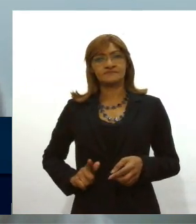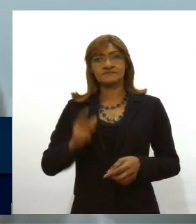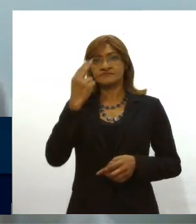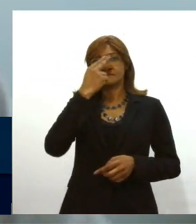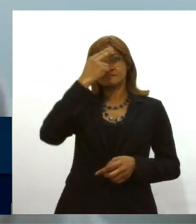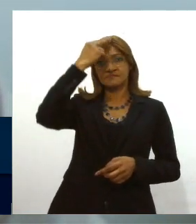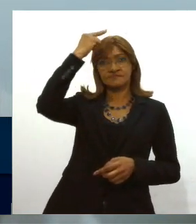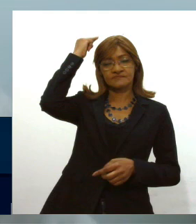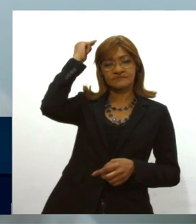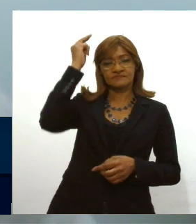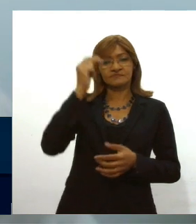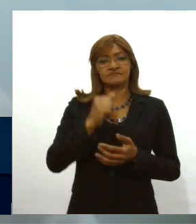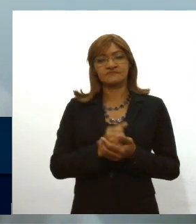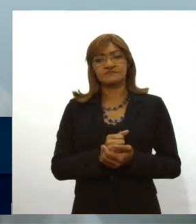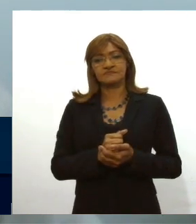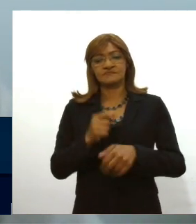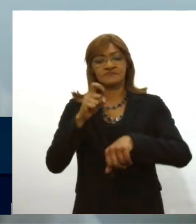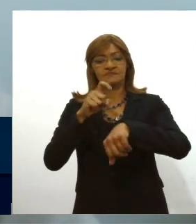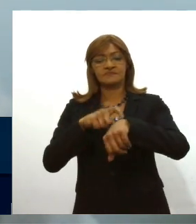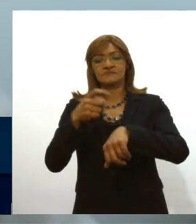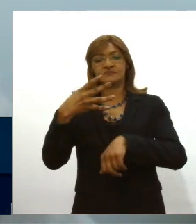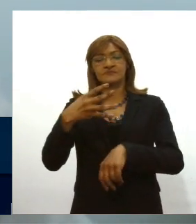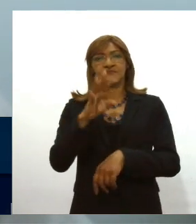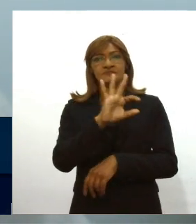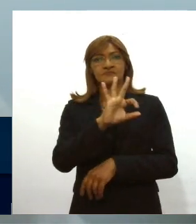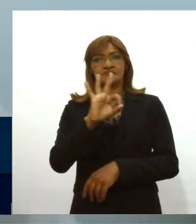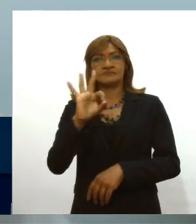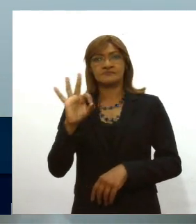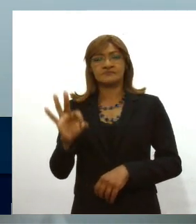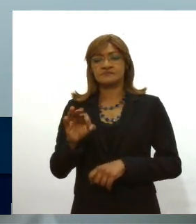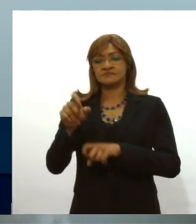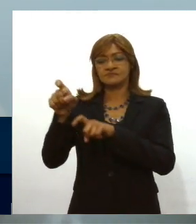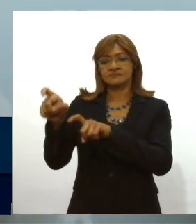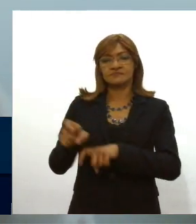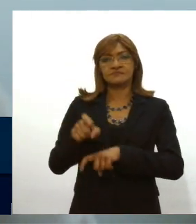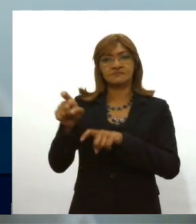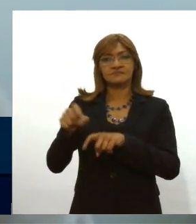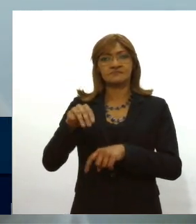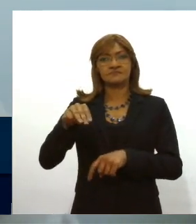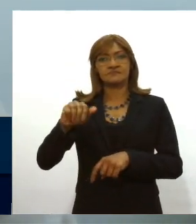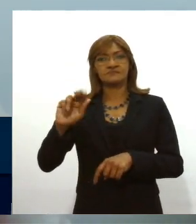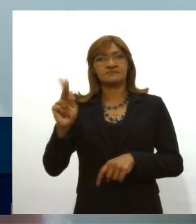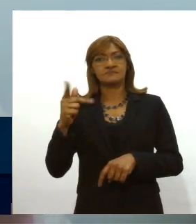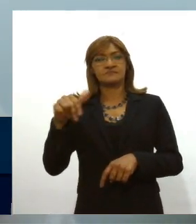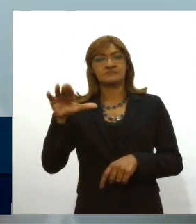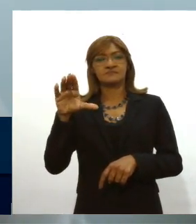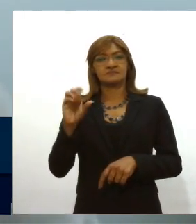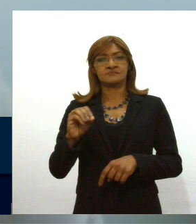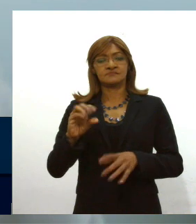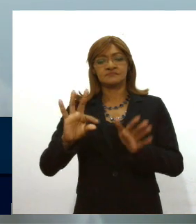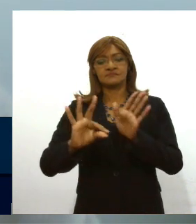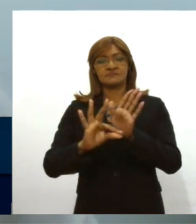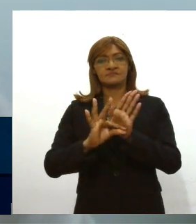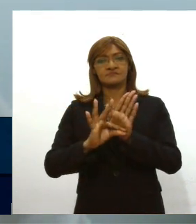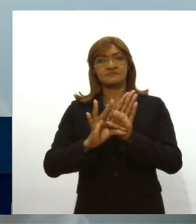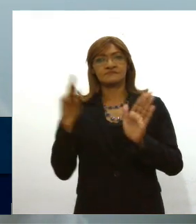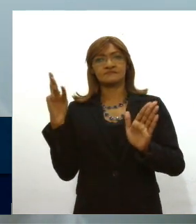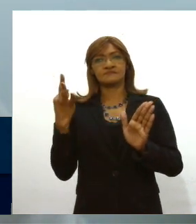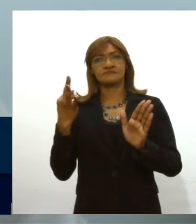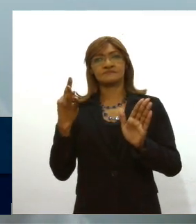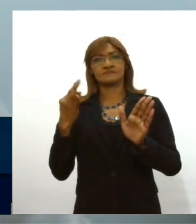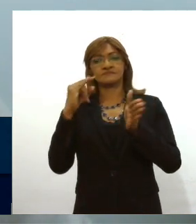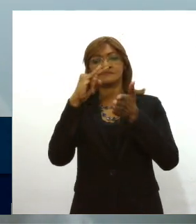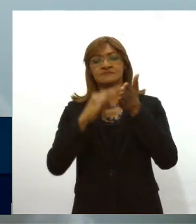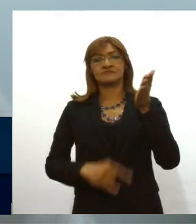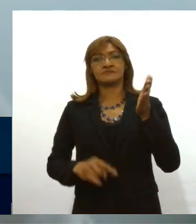Chagas estará às 16 horas no povoado Serra do Machado assinando a ordem